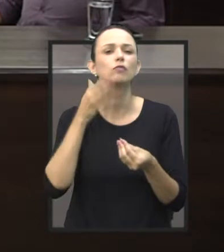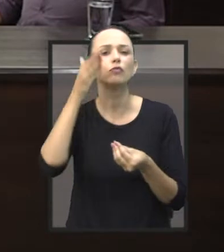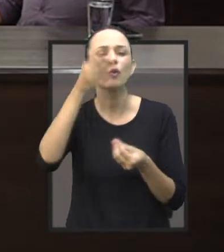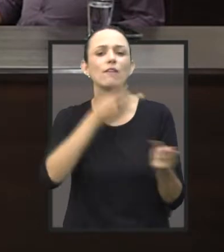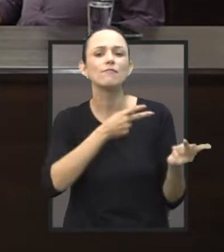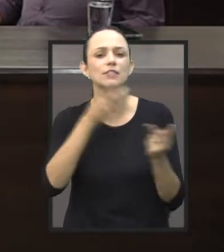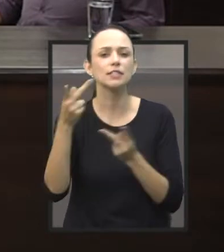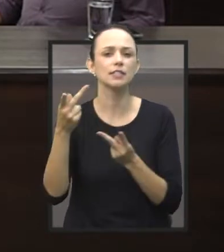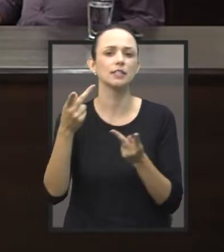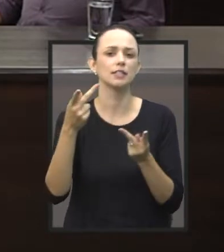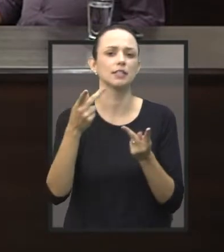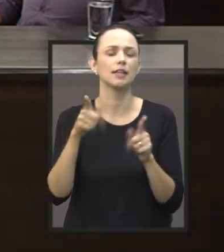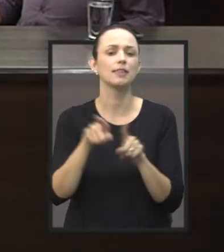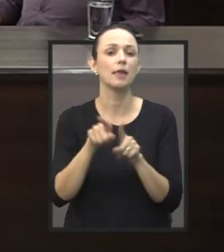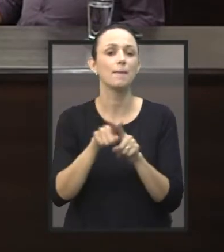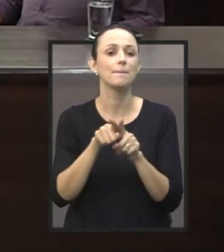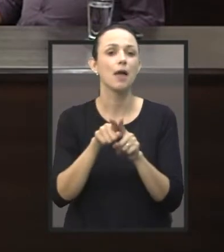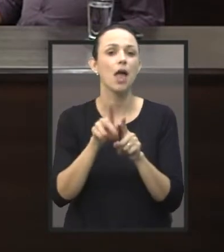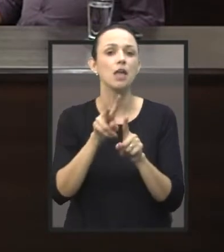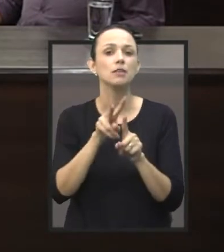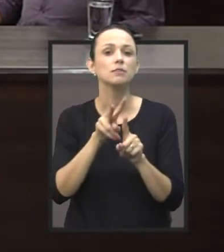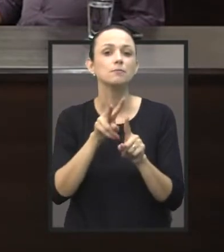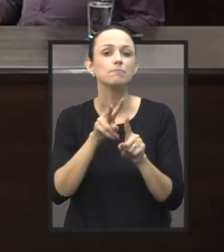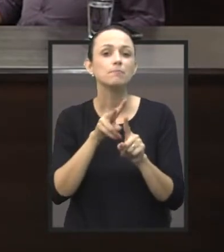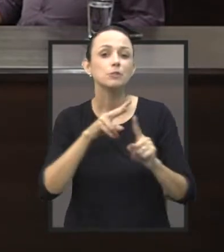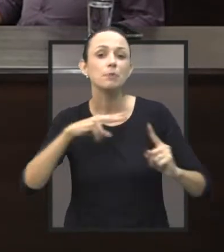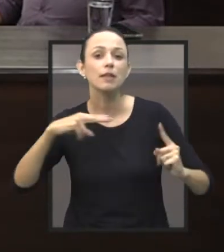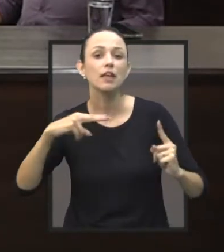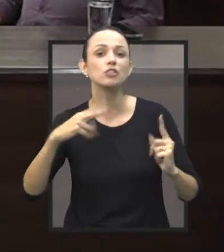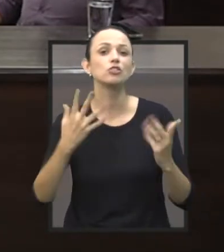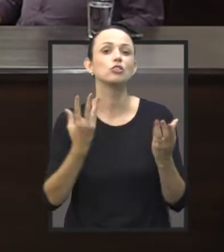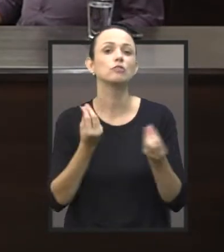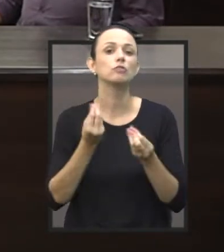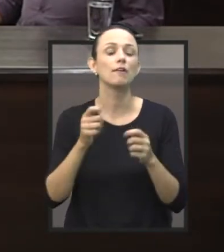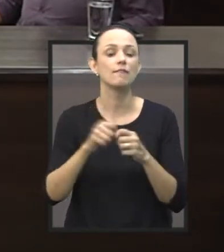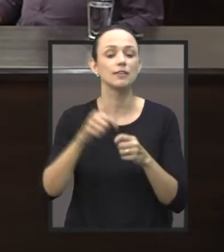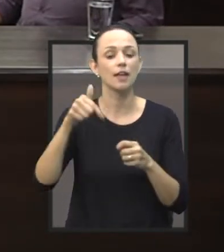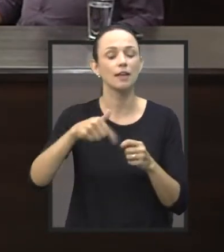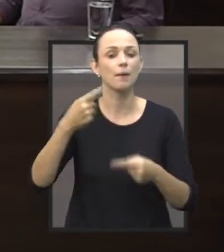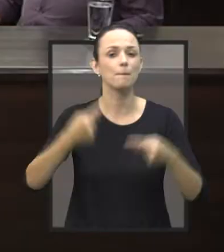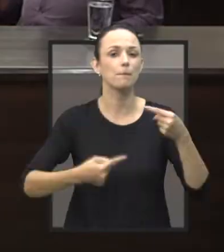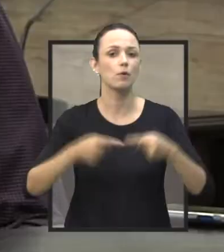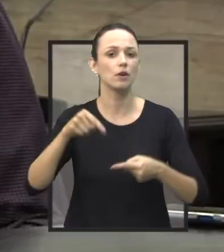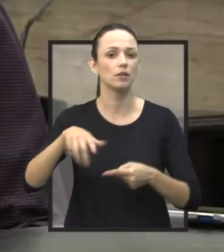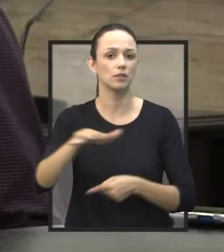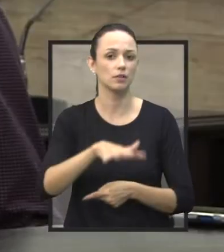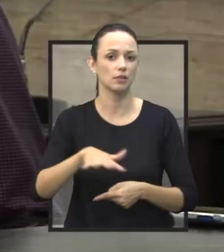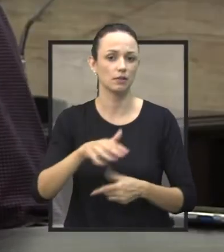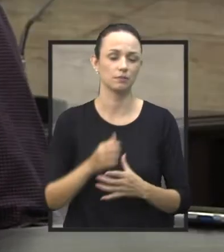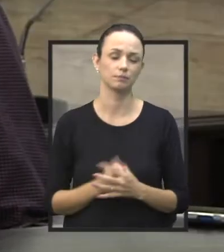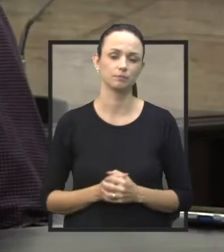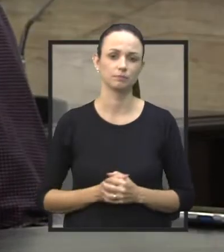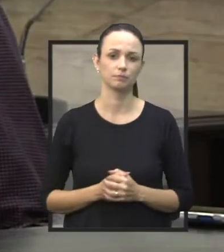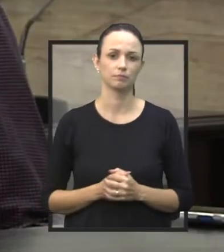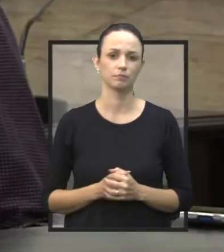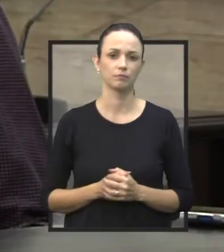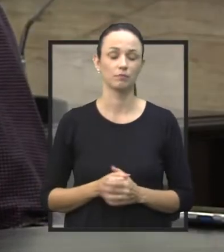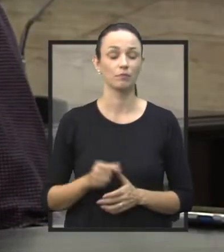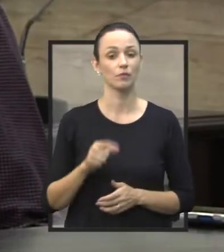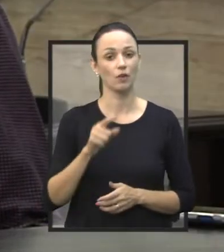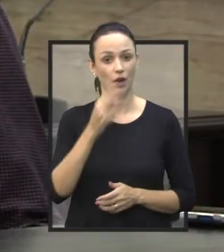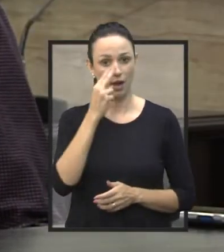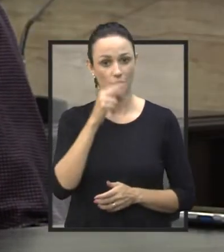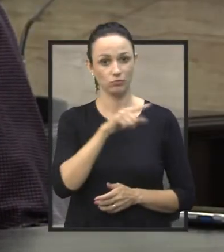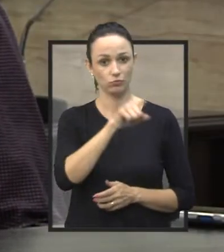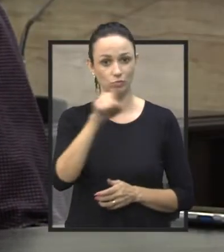esse tipo de política seja ampliado aqui na cidade. Perceba bem, Angelo, e vocês que estão assistindo,